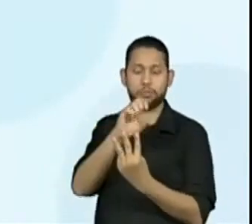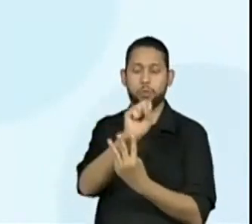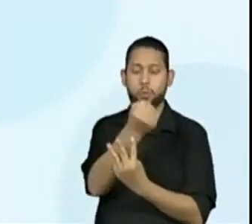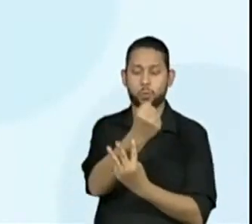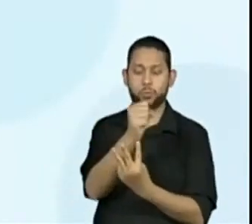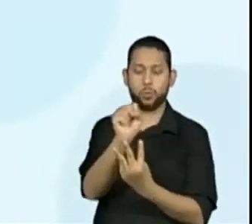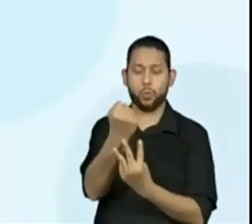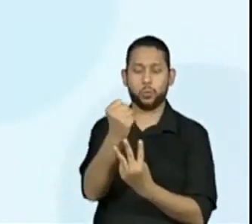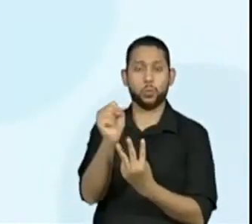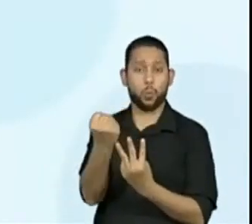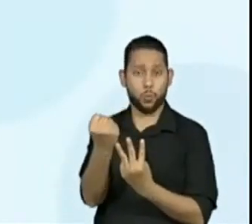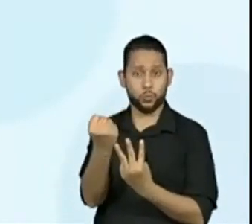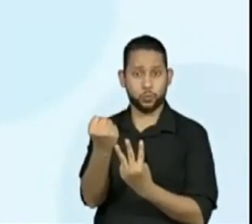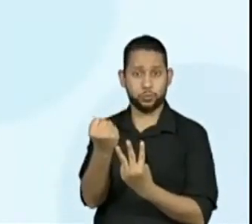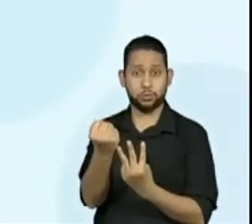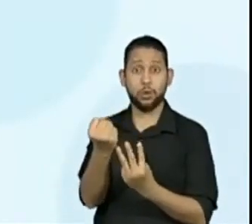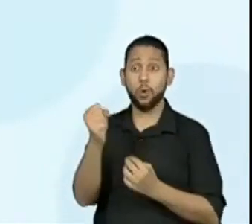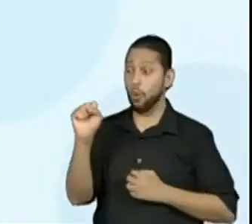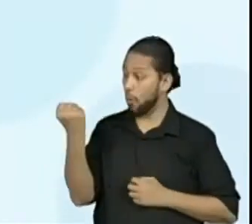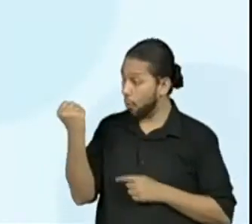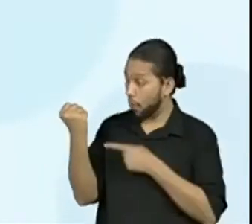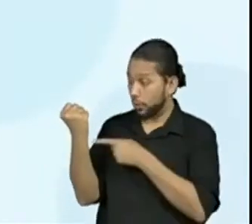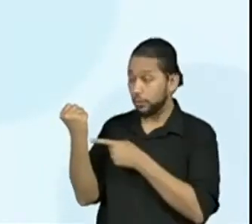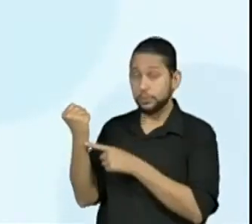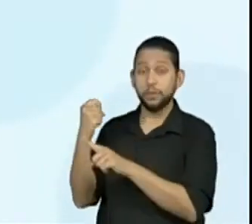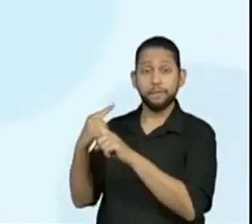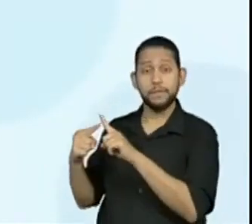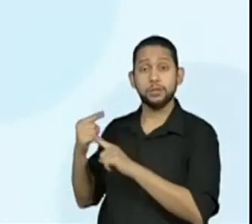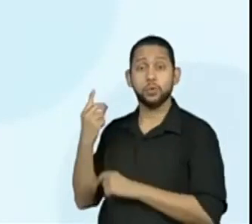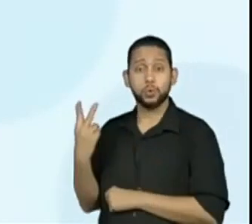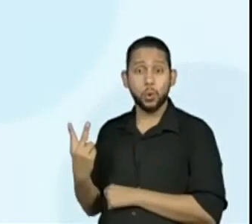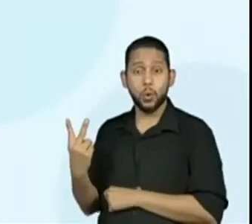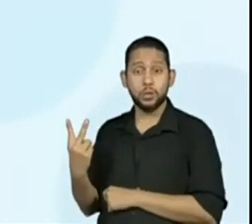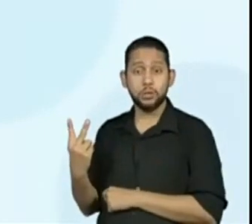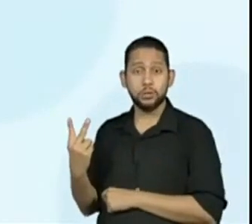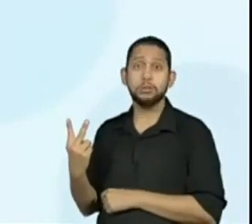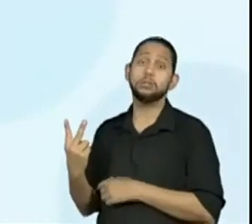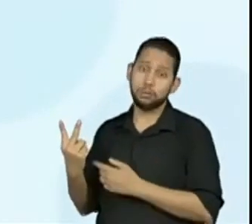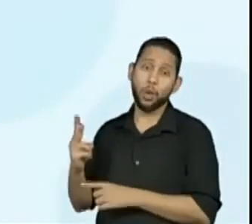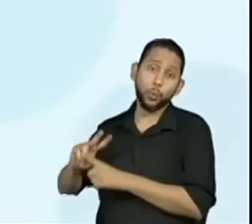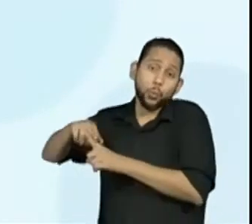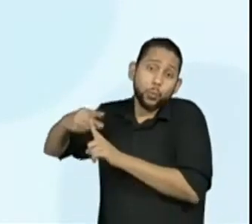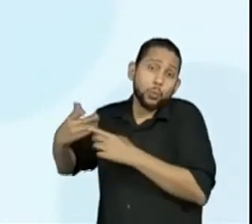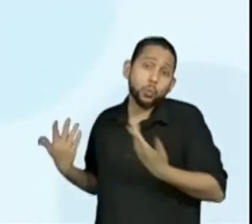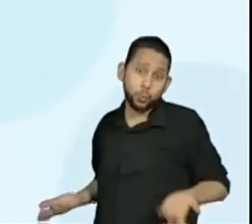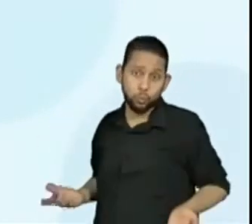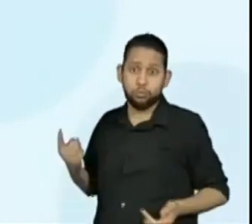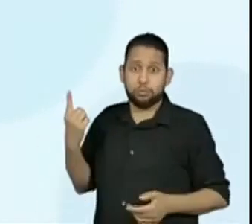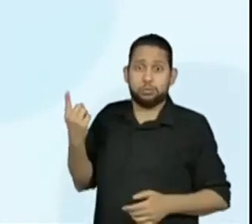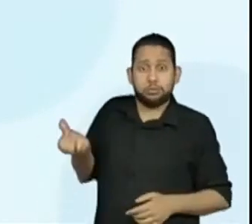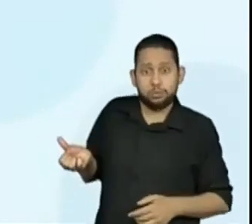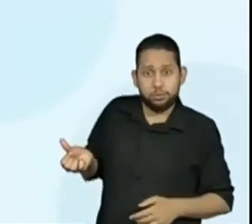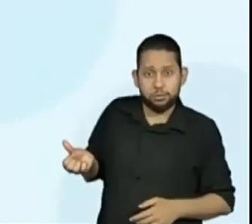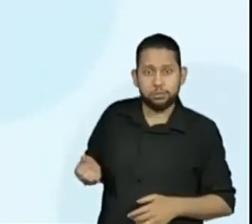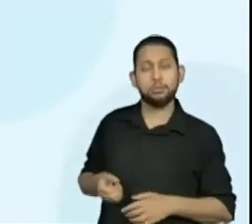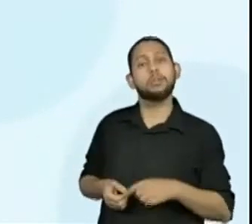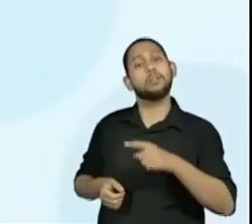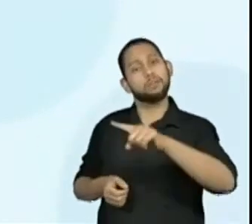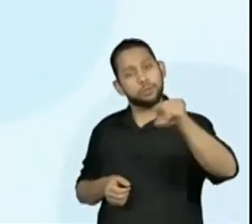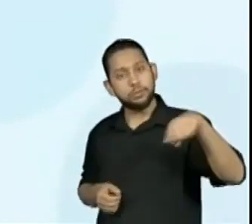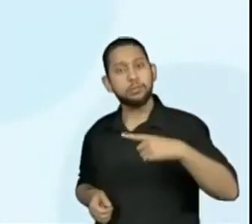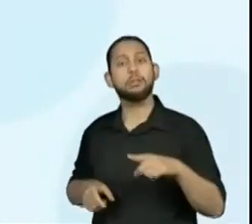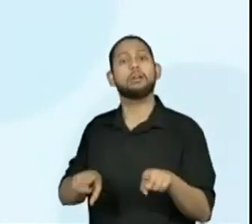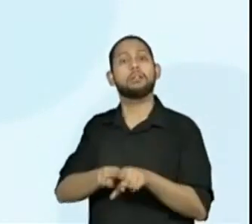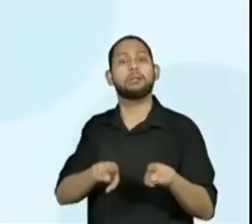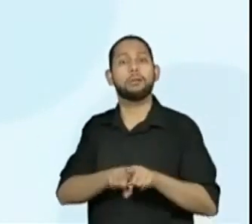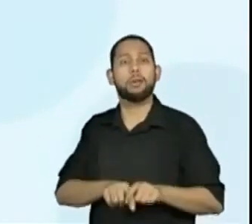multipliquei por 2 e obtive o valor do dobro. Certo? E você, aluno do quinto ano, vai